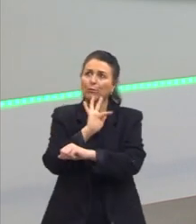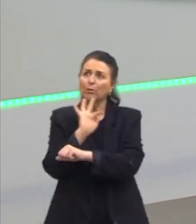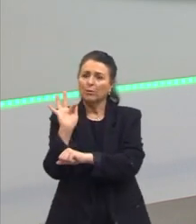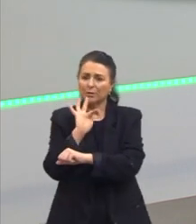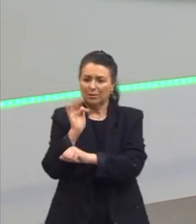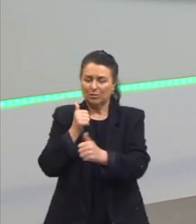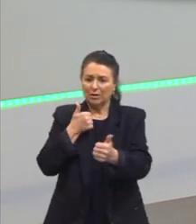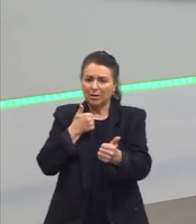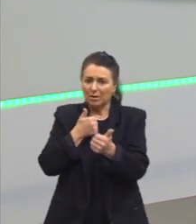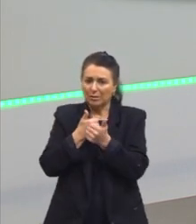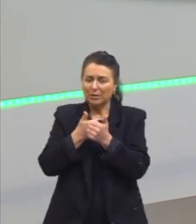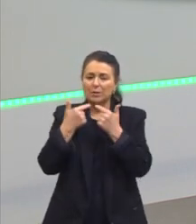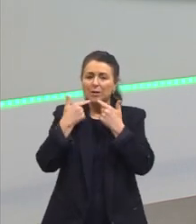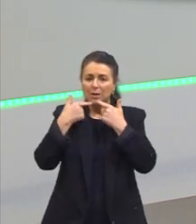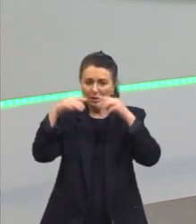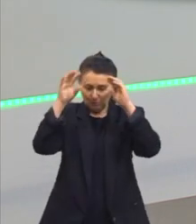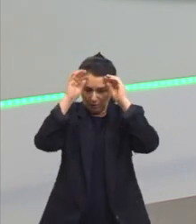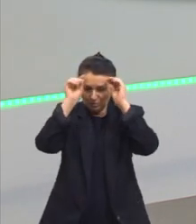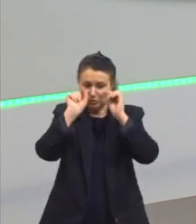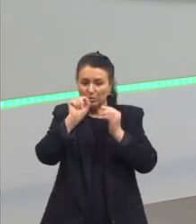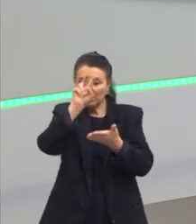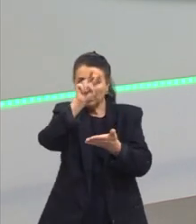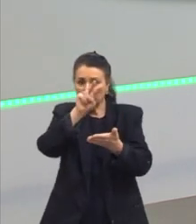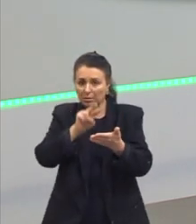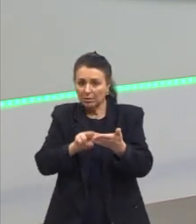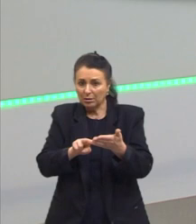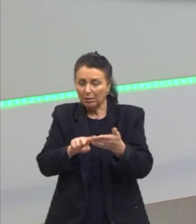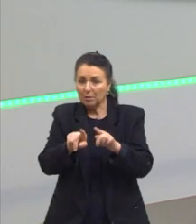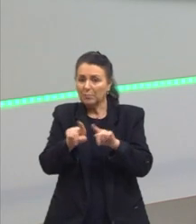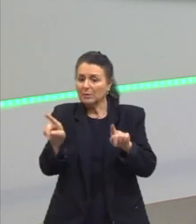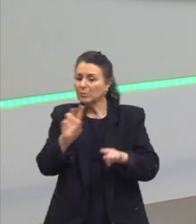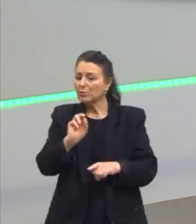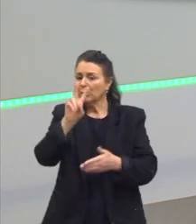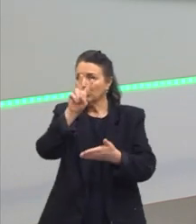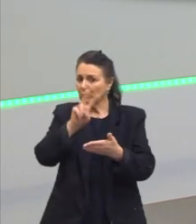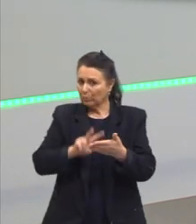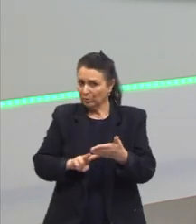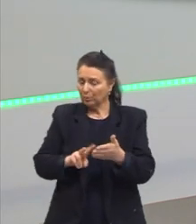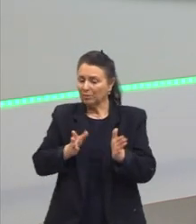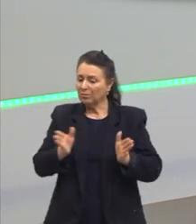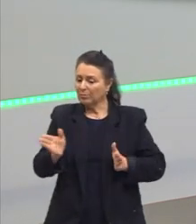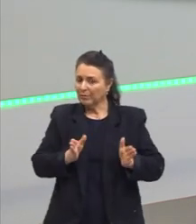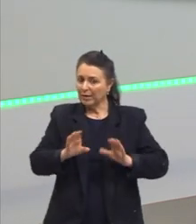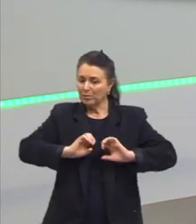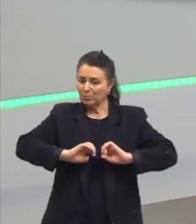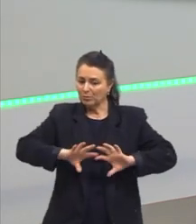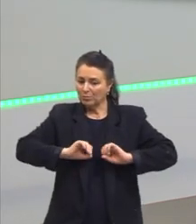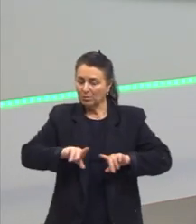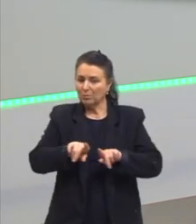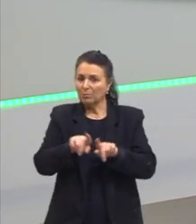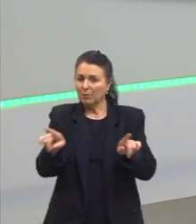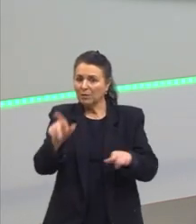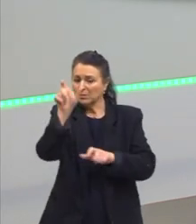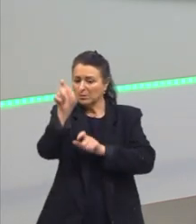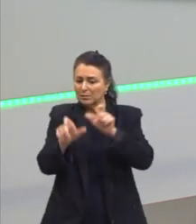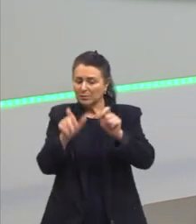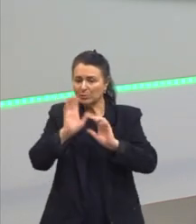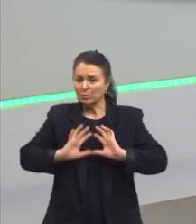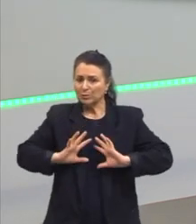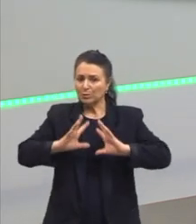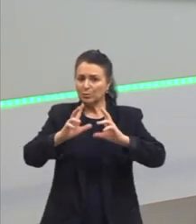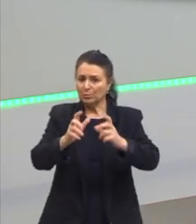aproxima a linguagem do leitor, mas não apenas do leitor que teve acesso ao ensino, mas de todas as pessoas